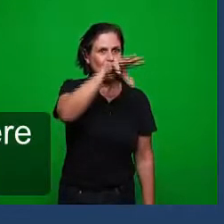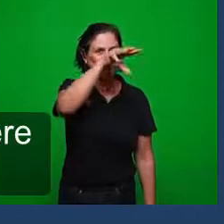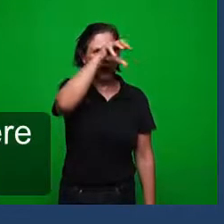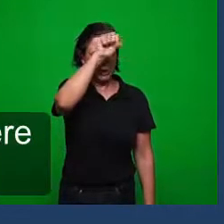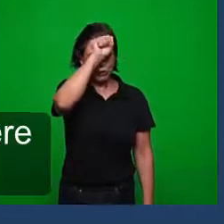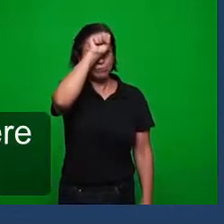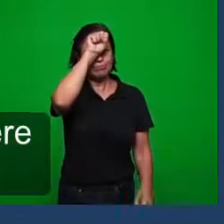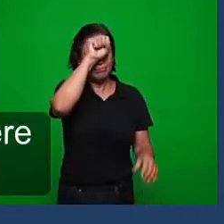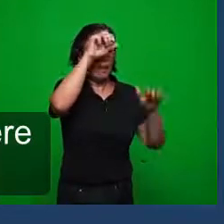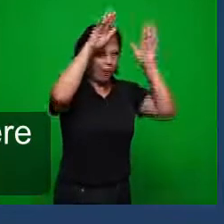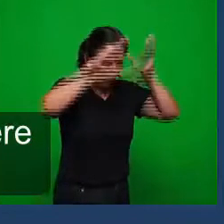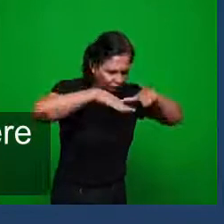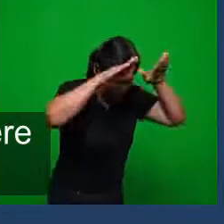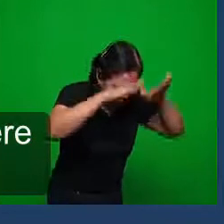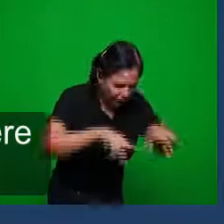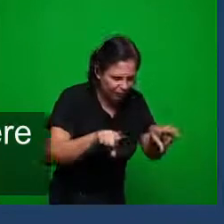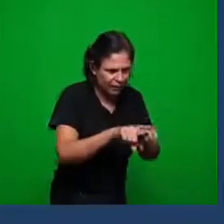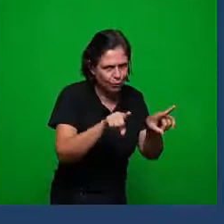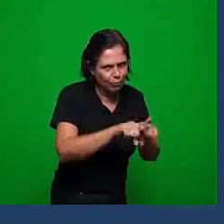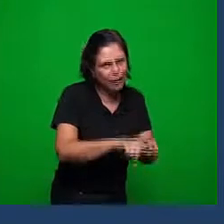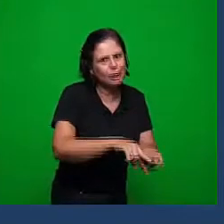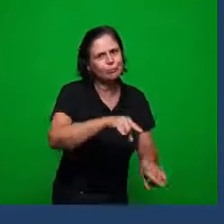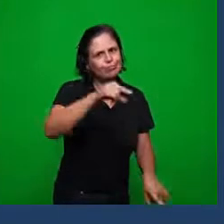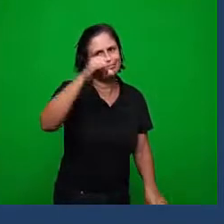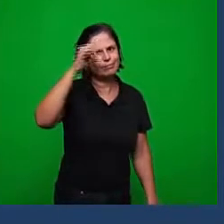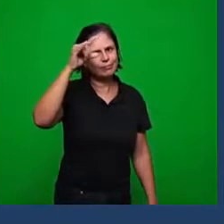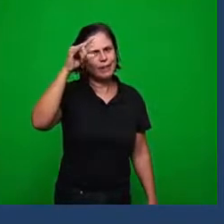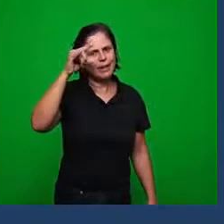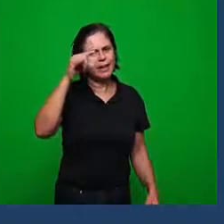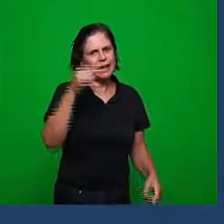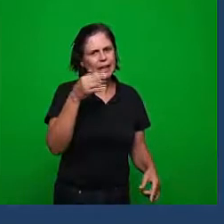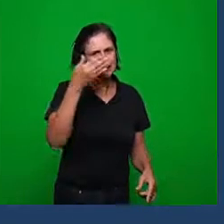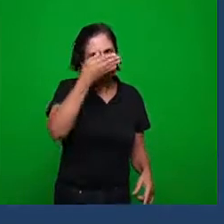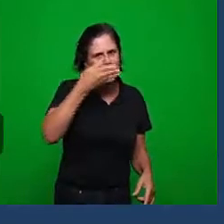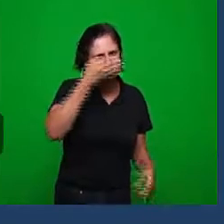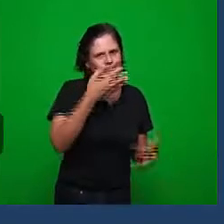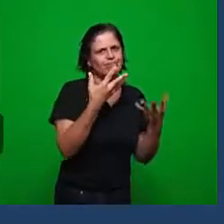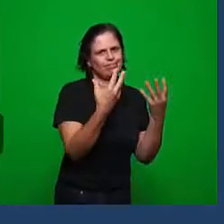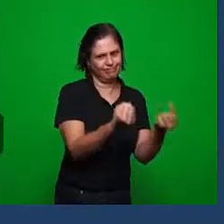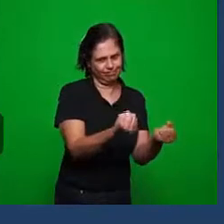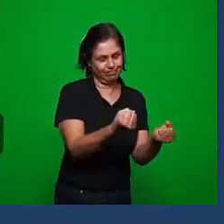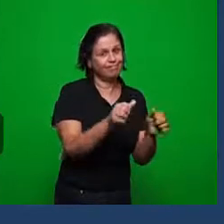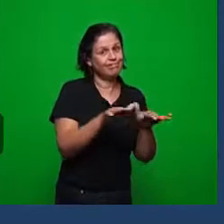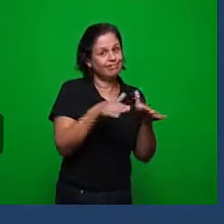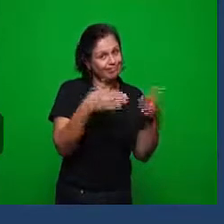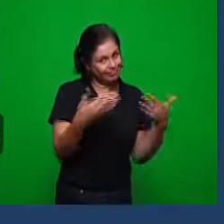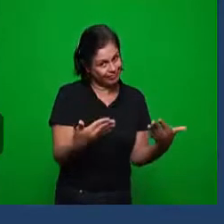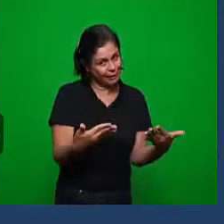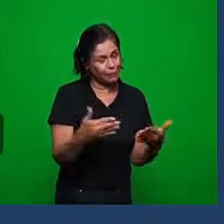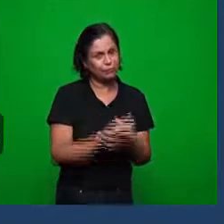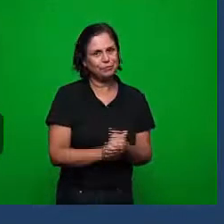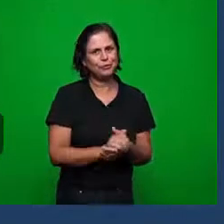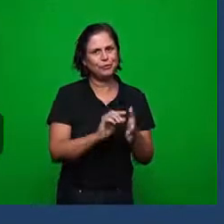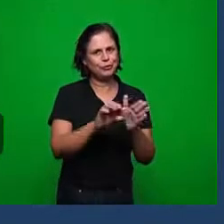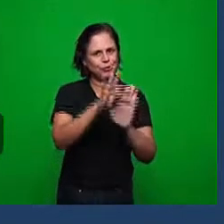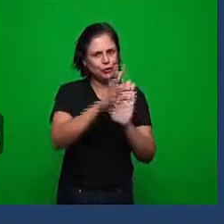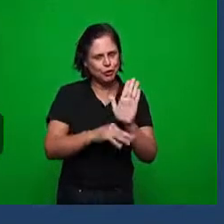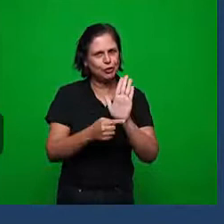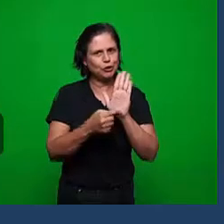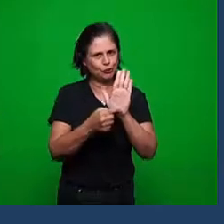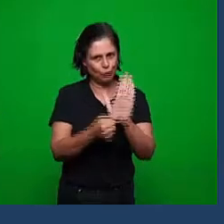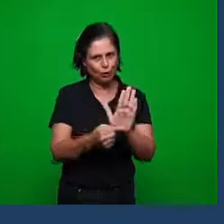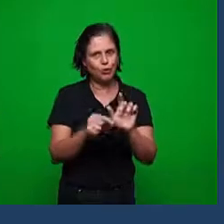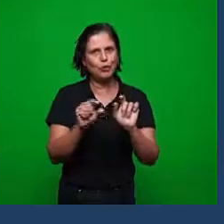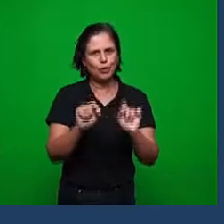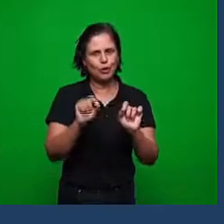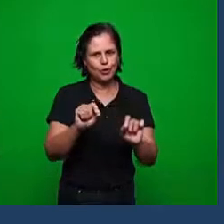prostituíssem então estão aqui palavras relacionadas a operação de inteligência e discernimento ou discernimento na igreja